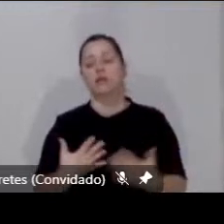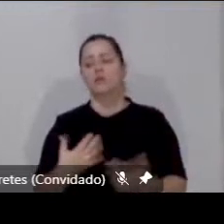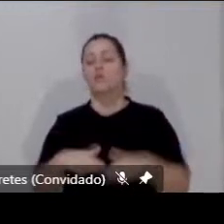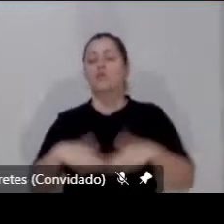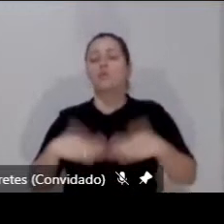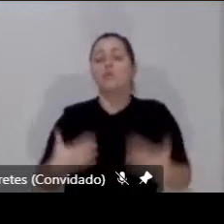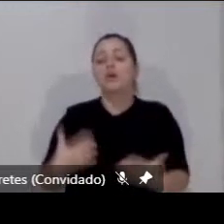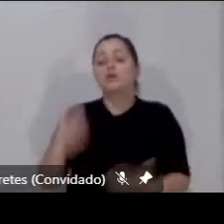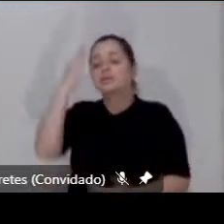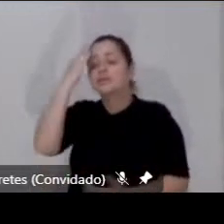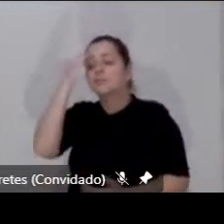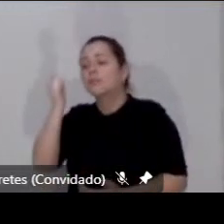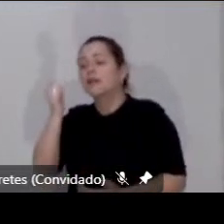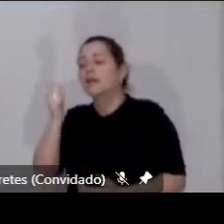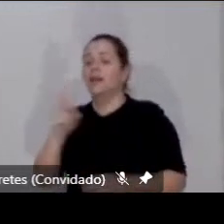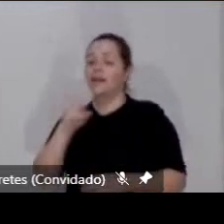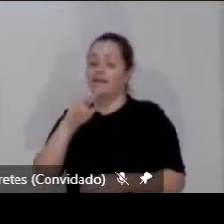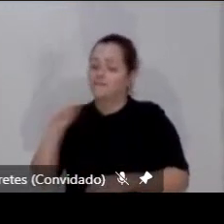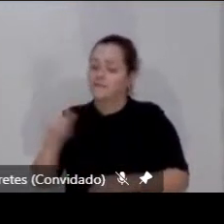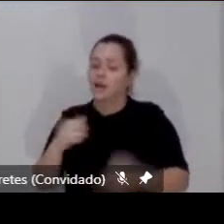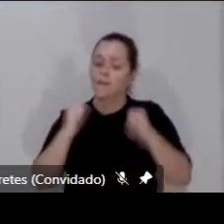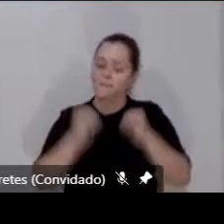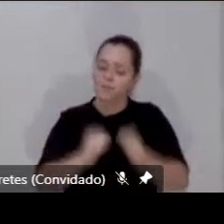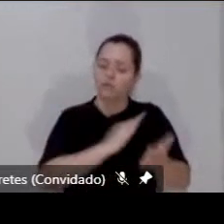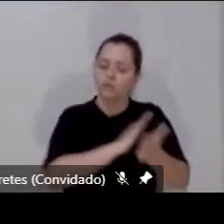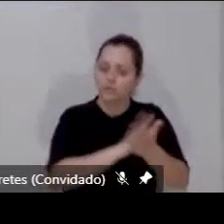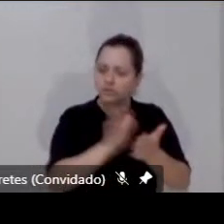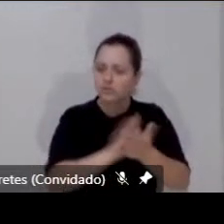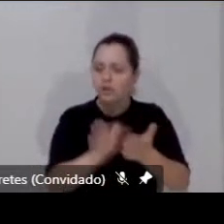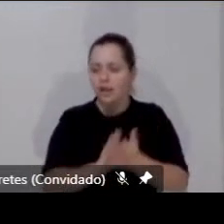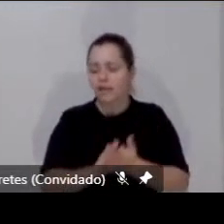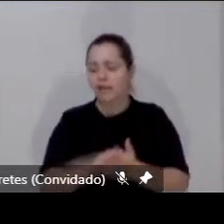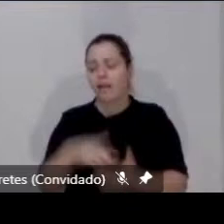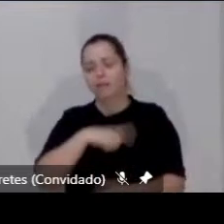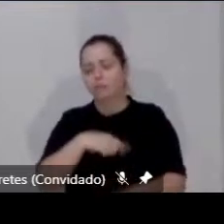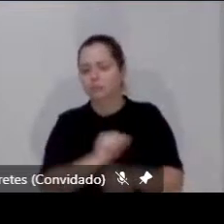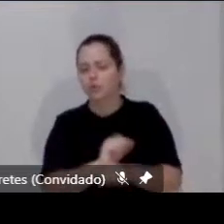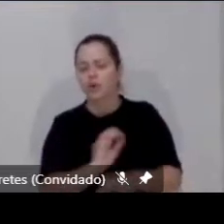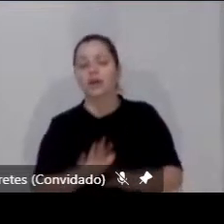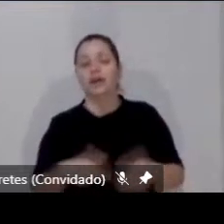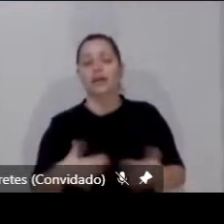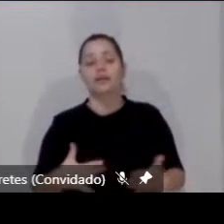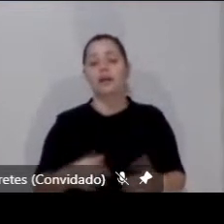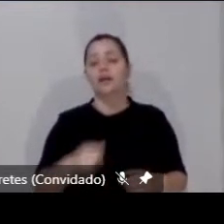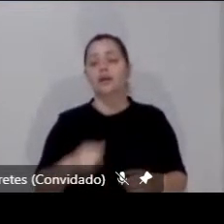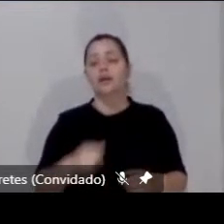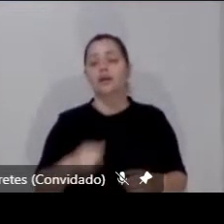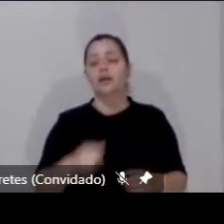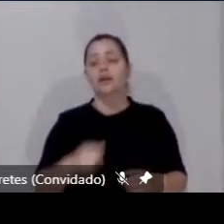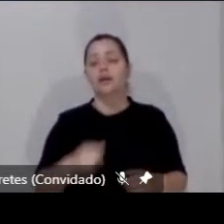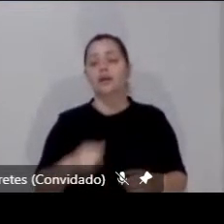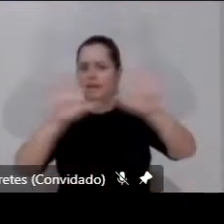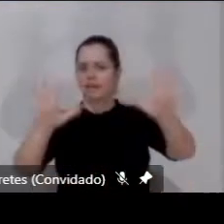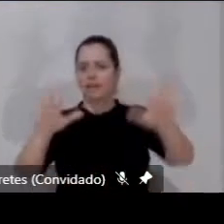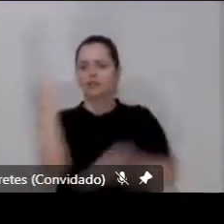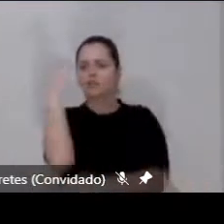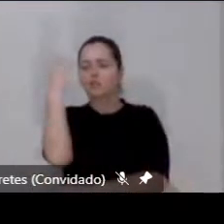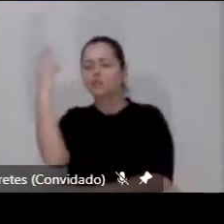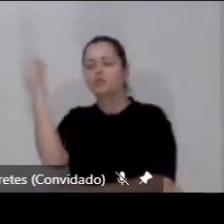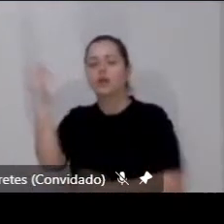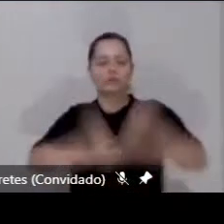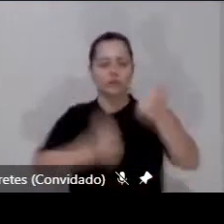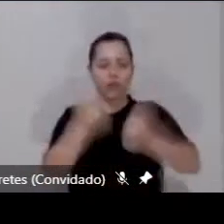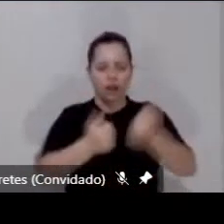grande. Mas a primeira ideia que eu estou colocando em relação ao significado é a famosa liberdade para viajar de carro, que